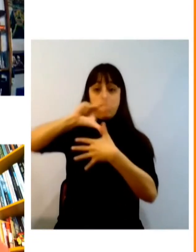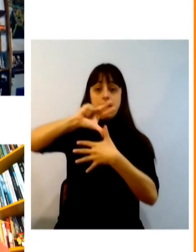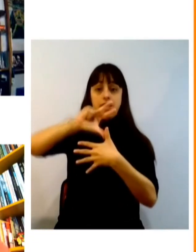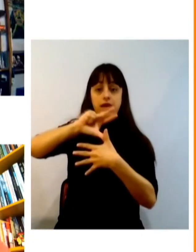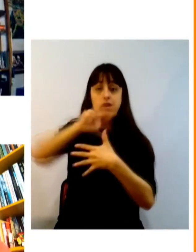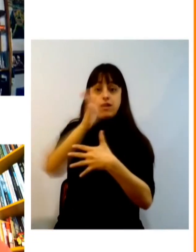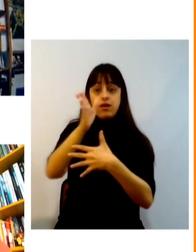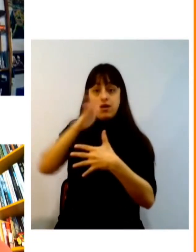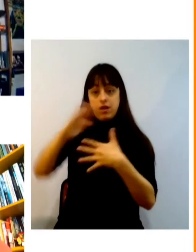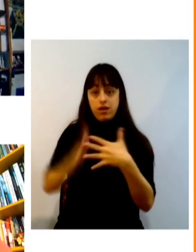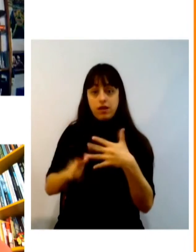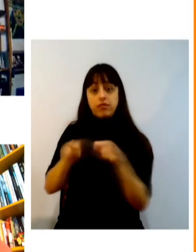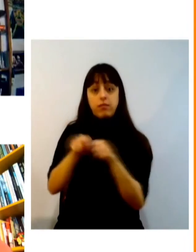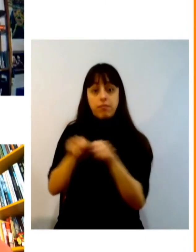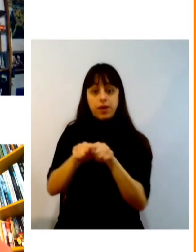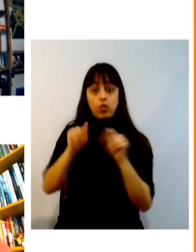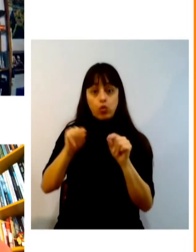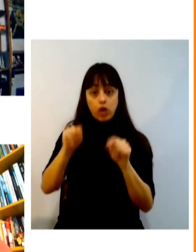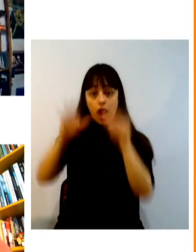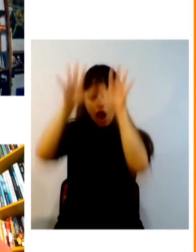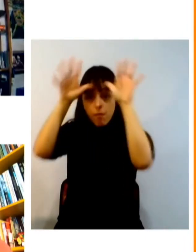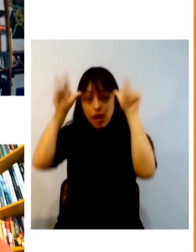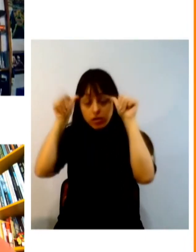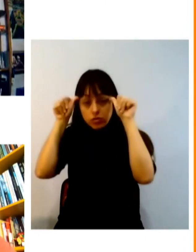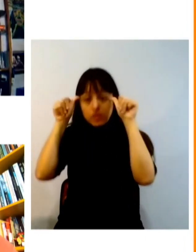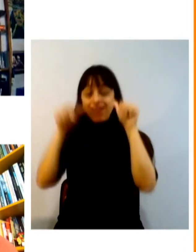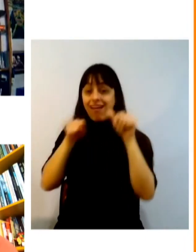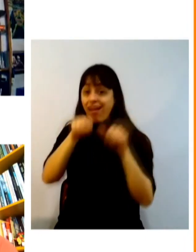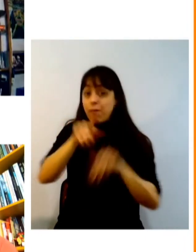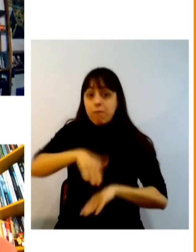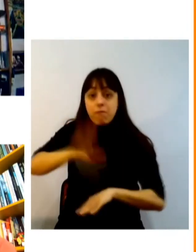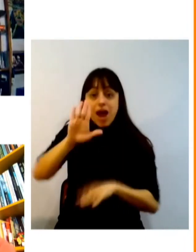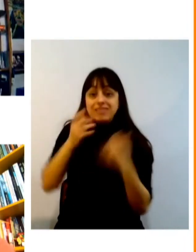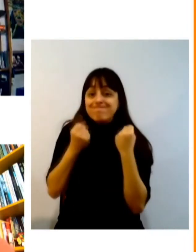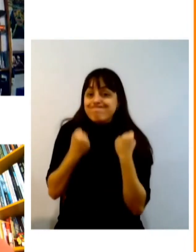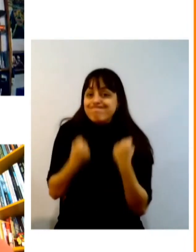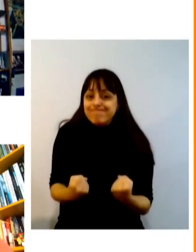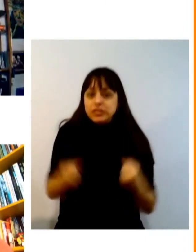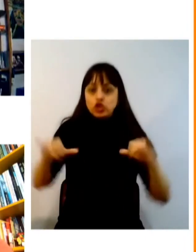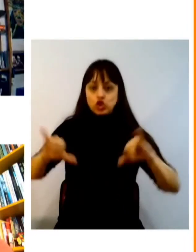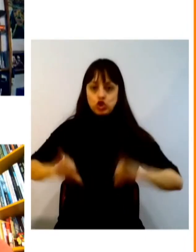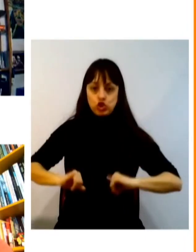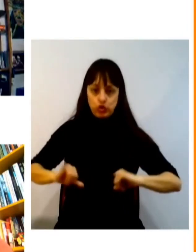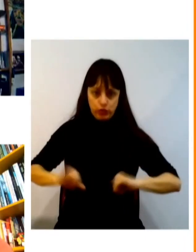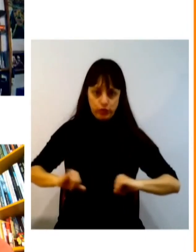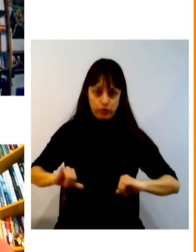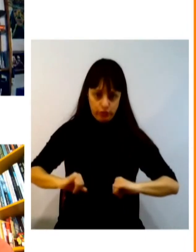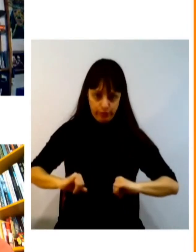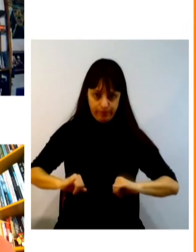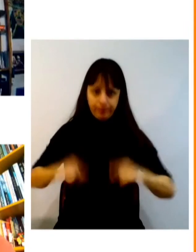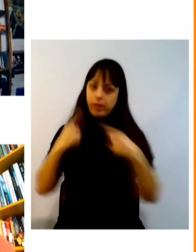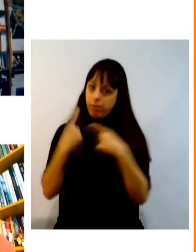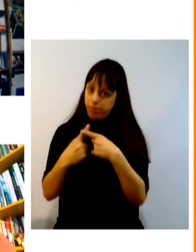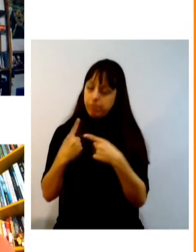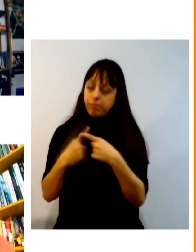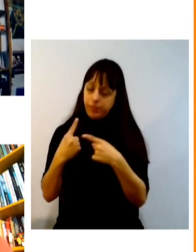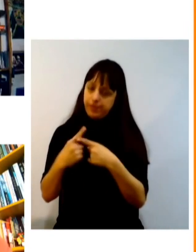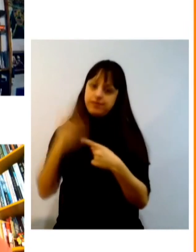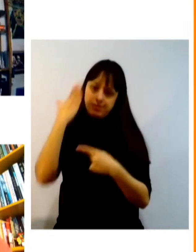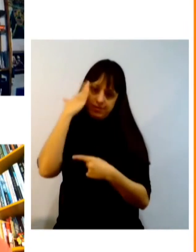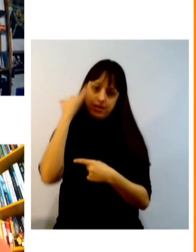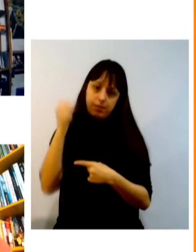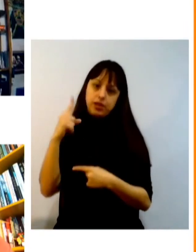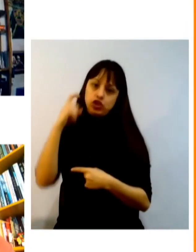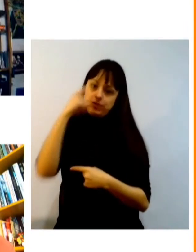maior índice de imortalidade que são nessas duas regiões e quem é que fala por eles no Pacífico